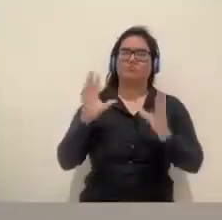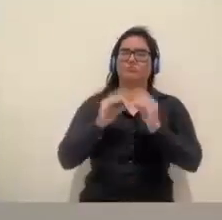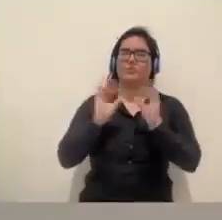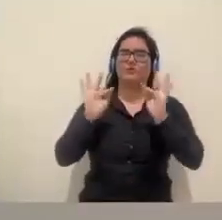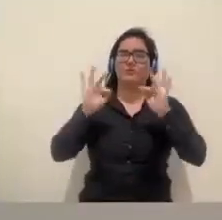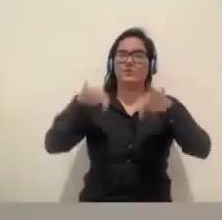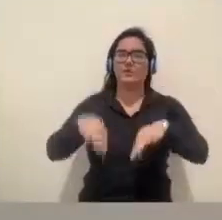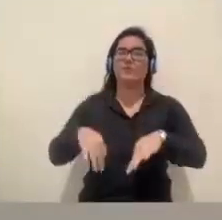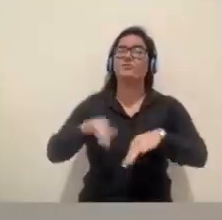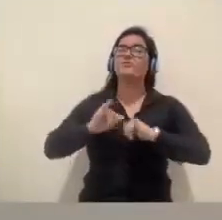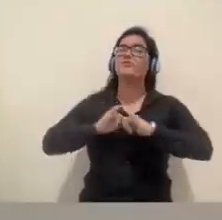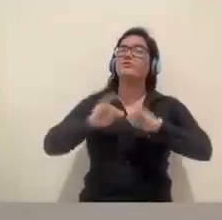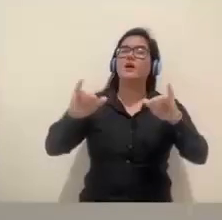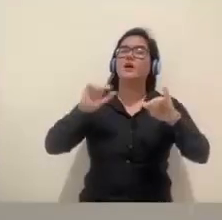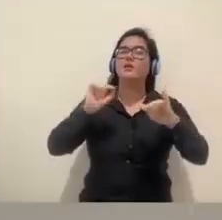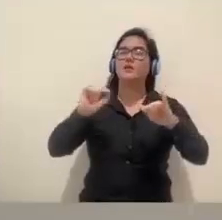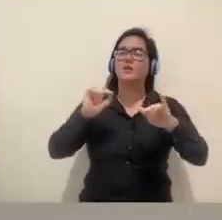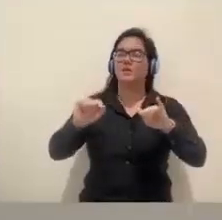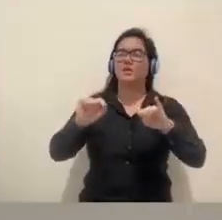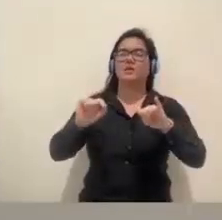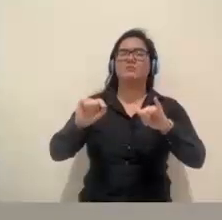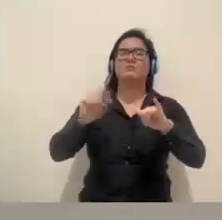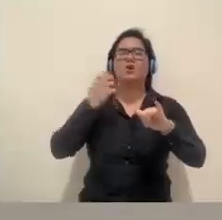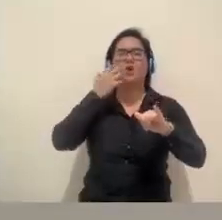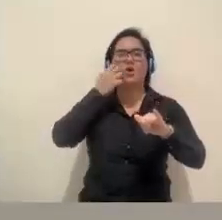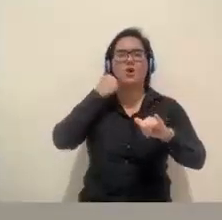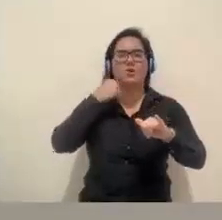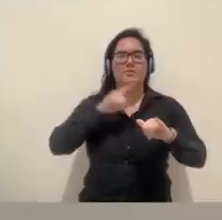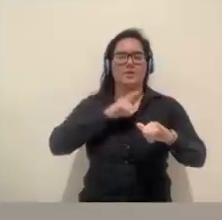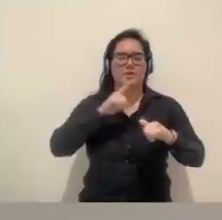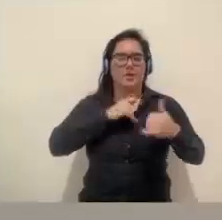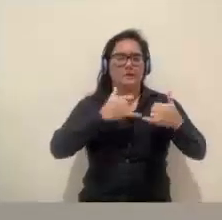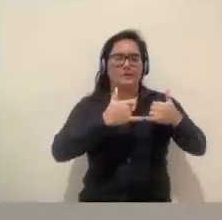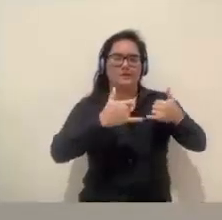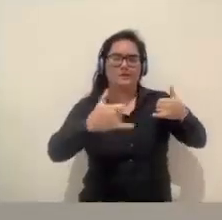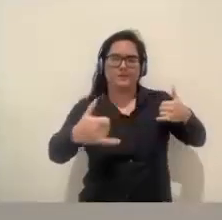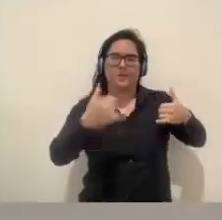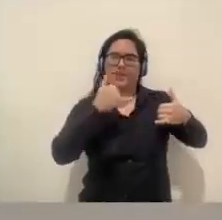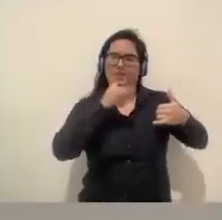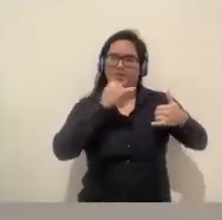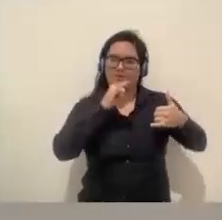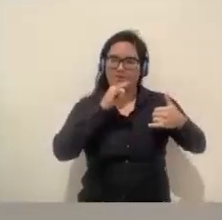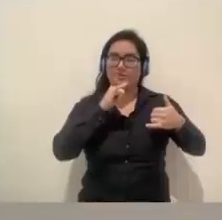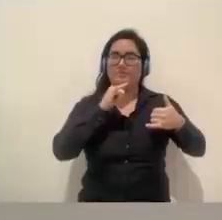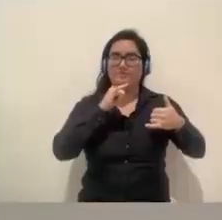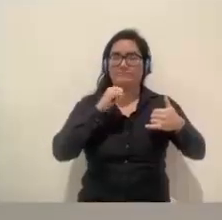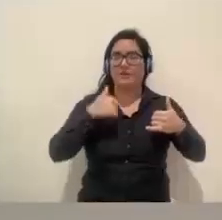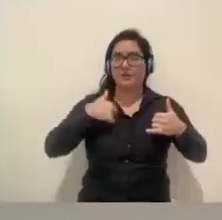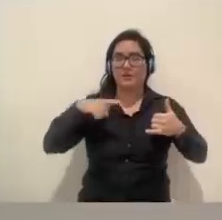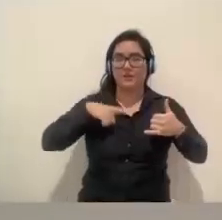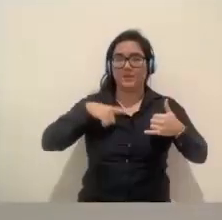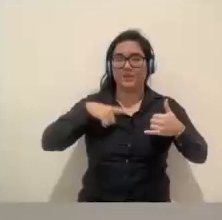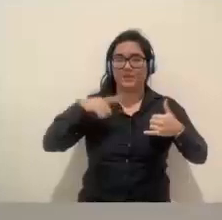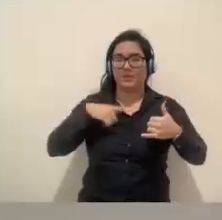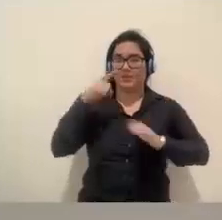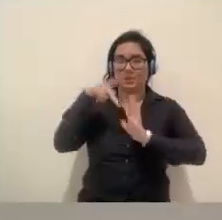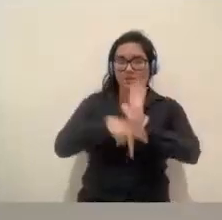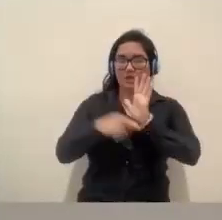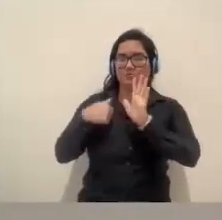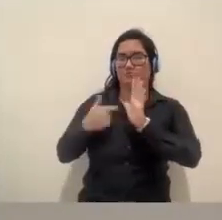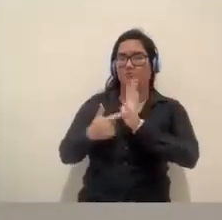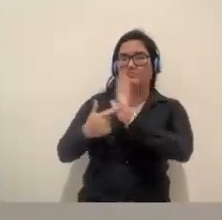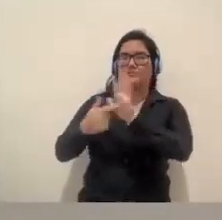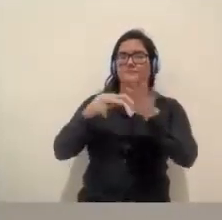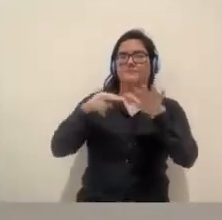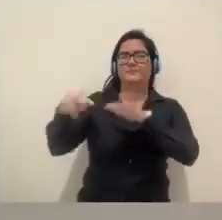do roubo do cabeamento de fio da nossa energia. Aliás, eu estou até com um projeto aqui para apresentar na semana que vem.